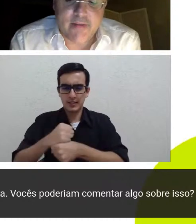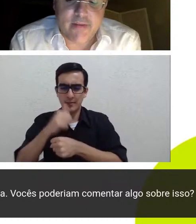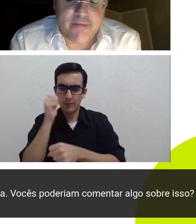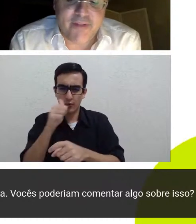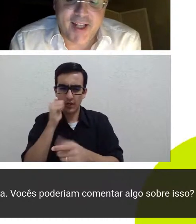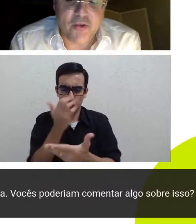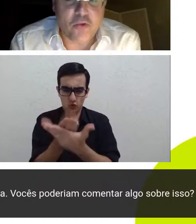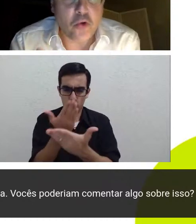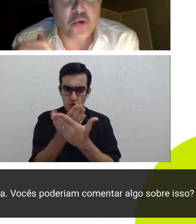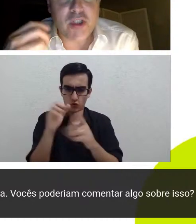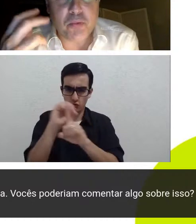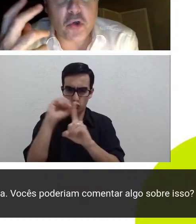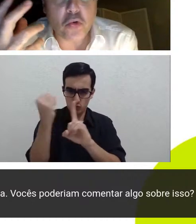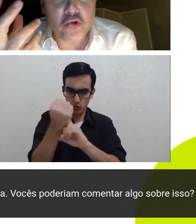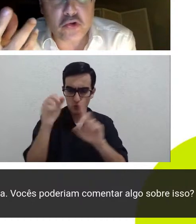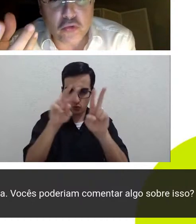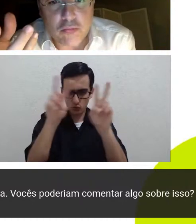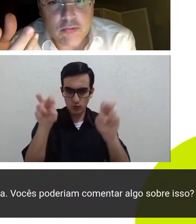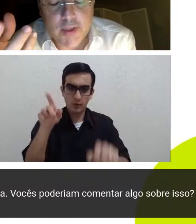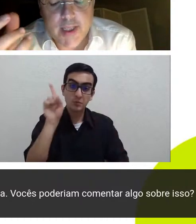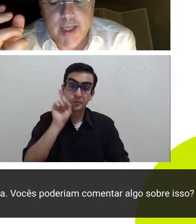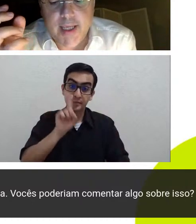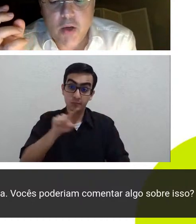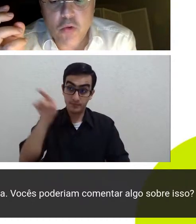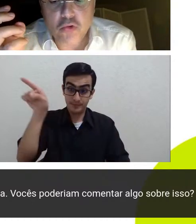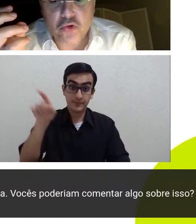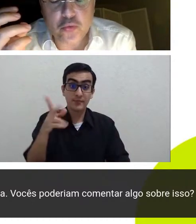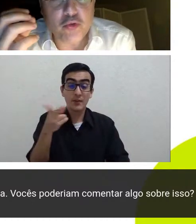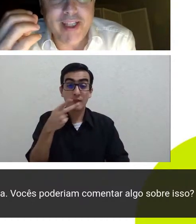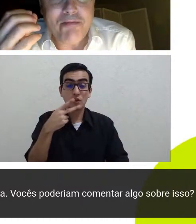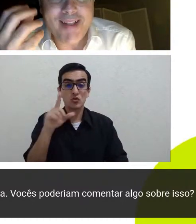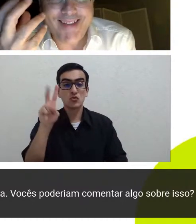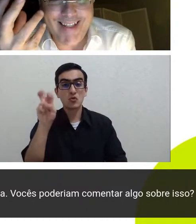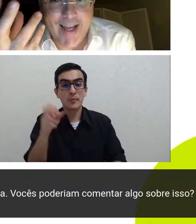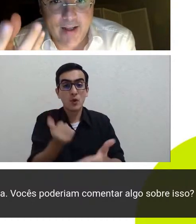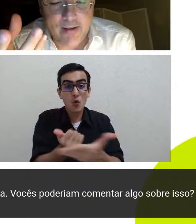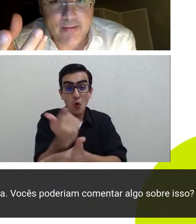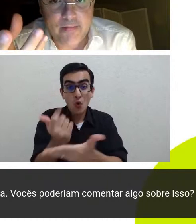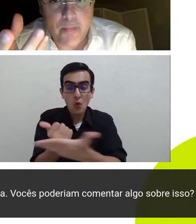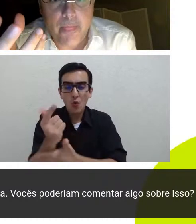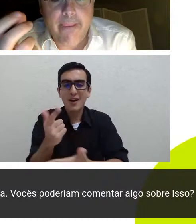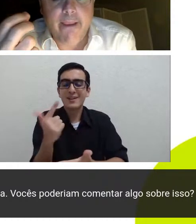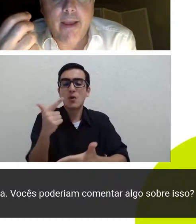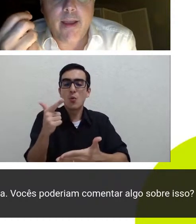fala de um outro tipo de consumo e que é um consumo imaterial